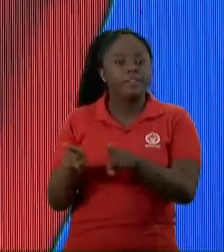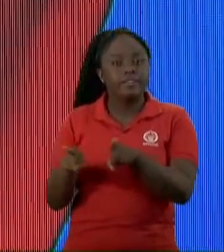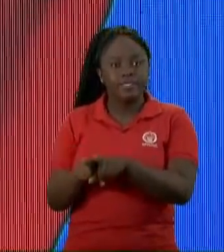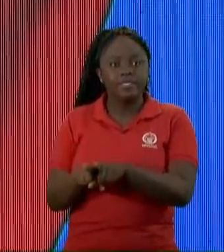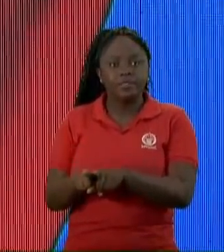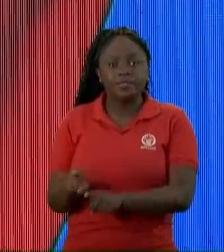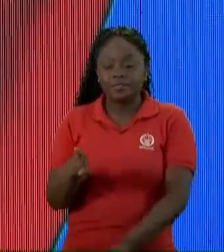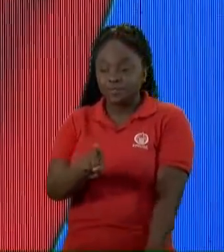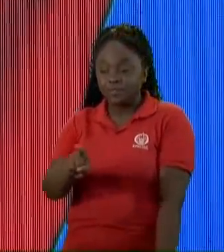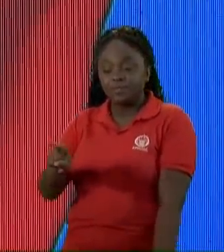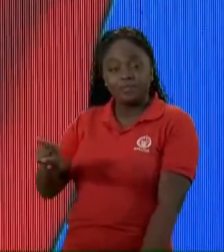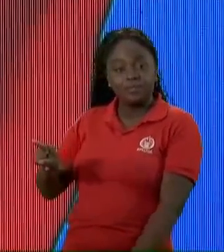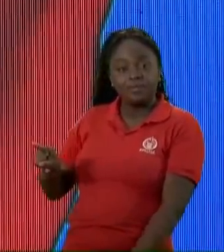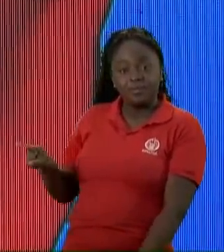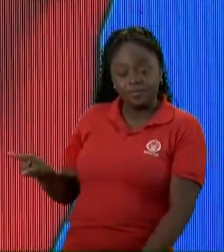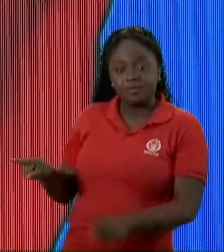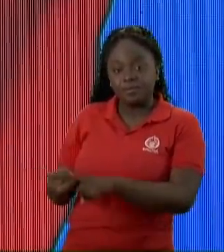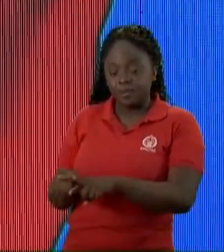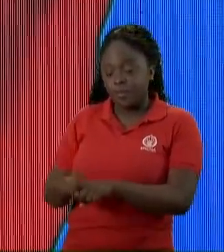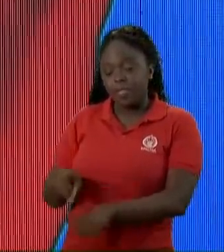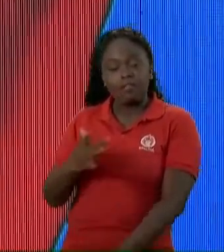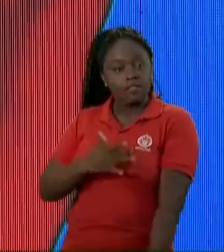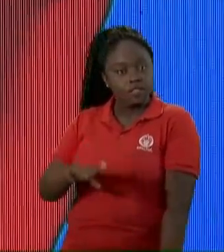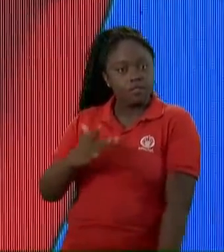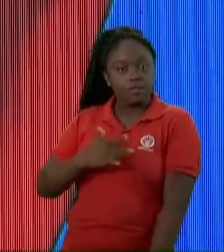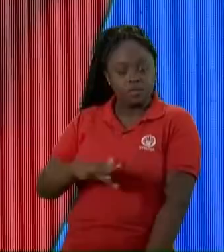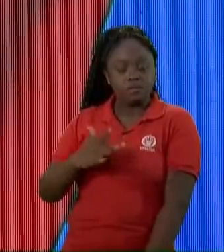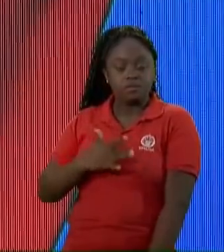Também foram vítimas